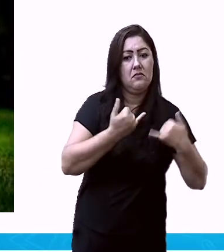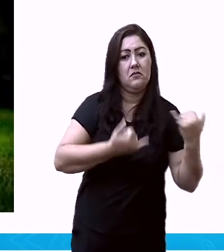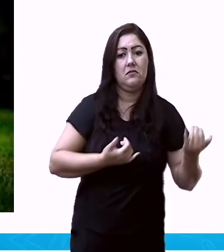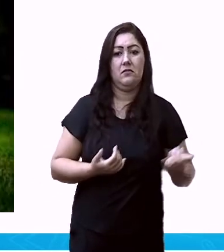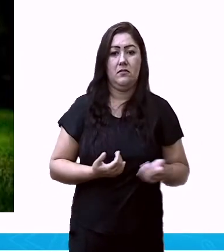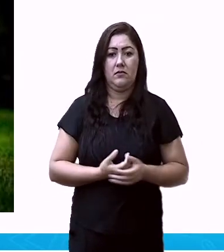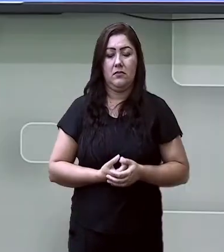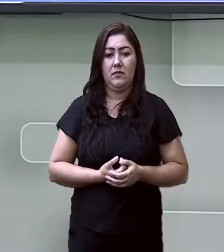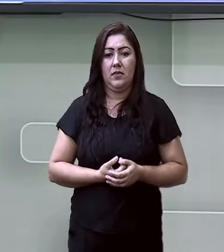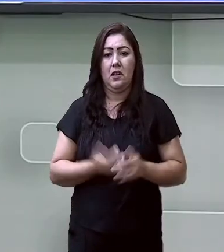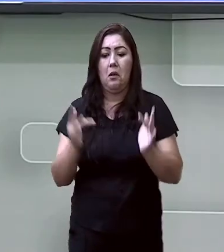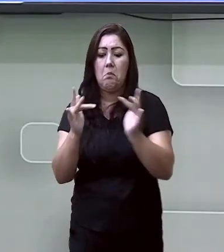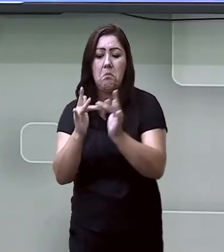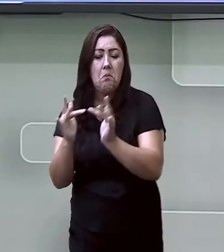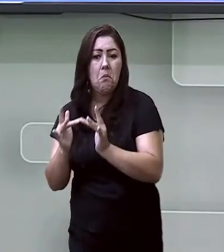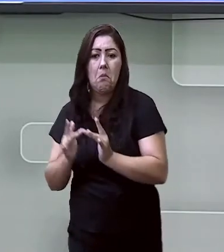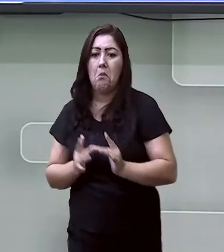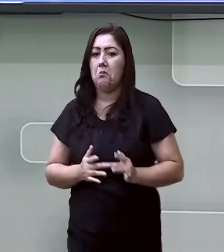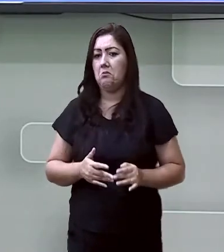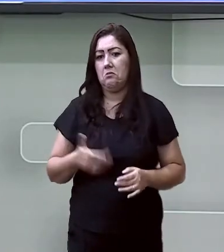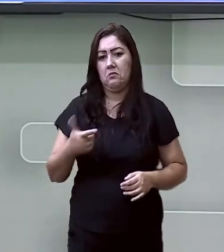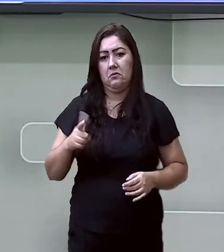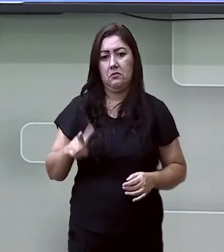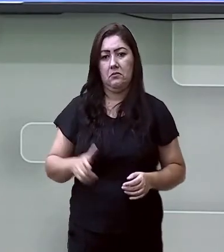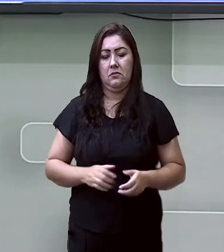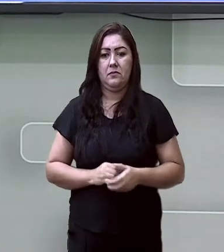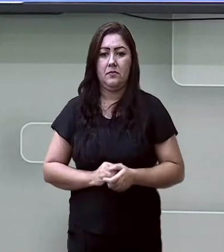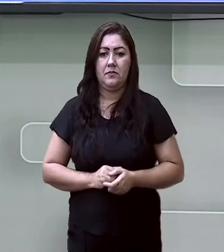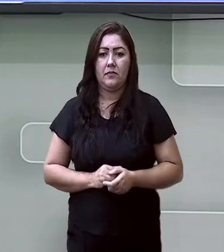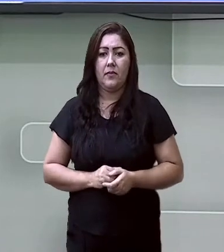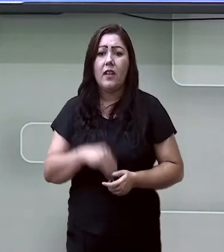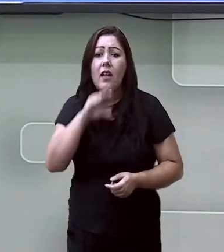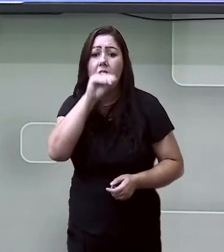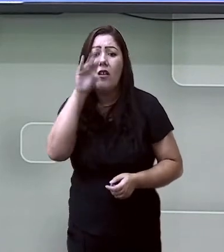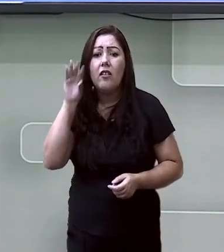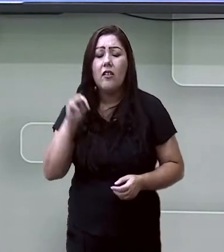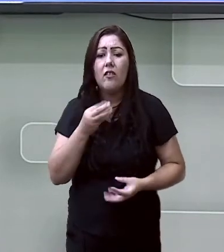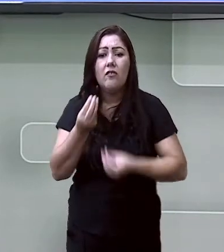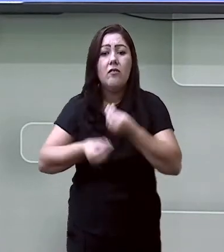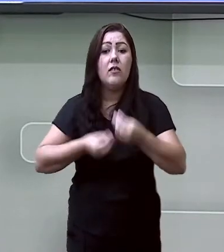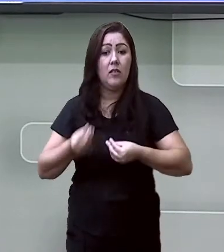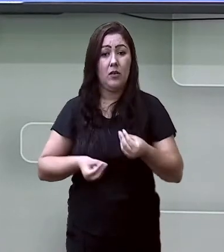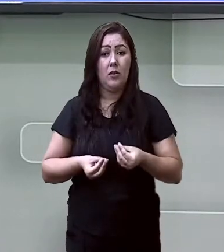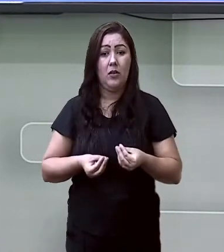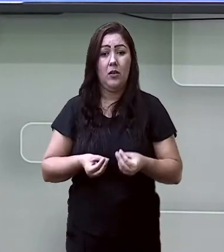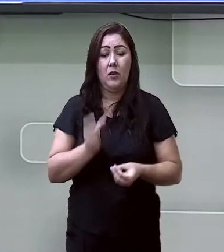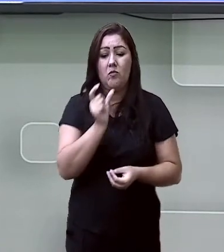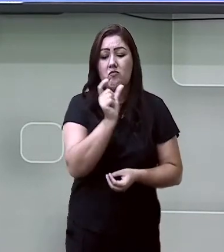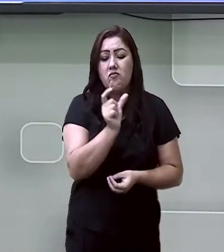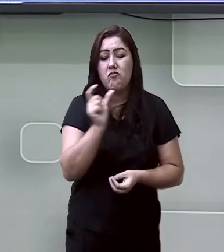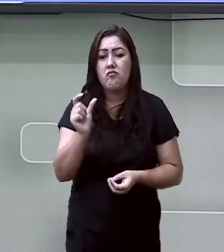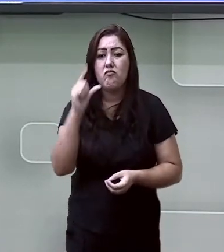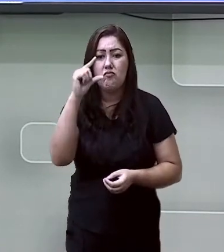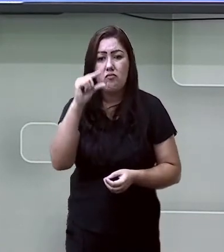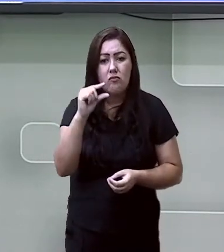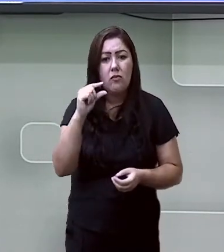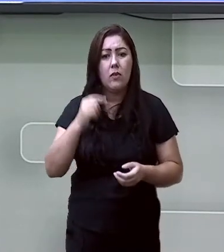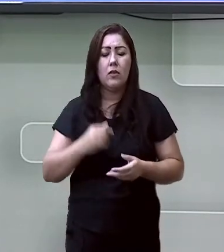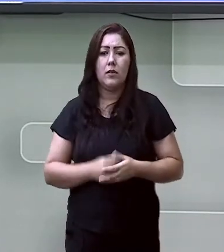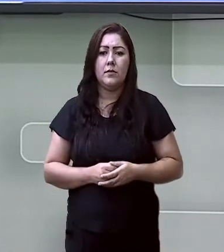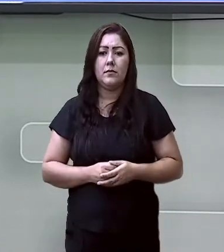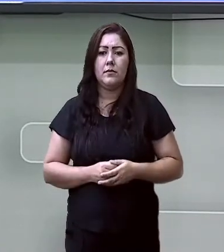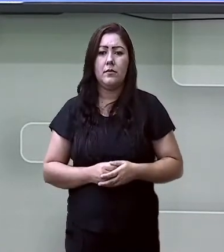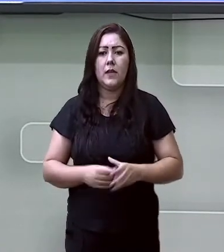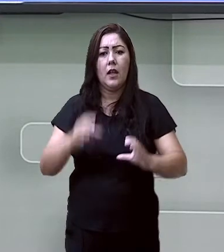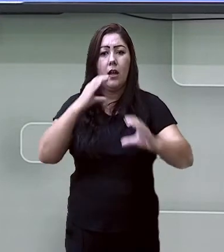Como é a fala dessa criança? Mesmo que fale poucas palavras, há função de comunicação,